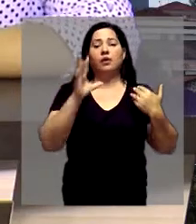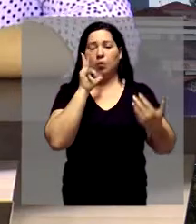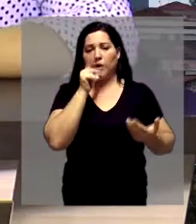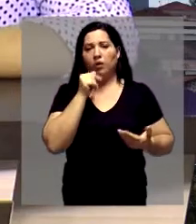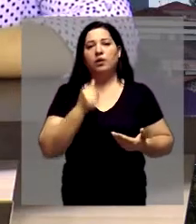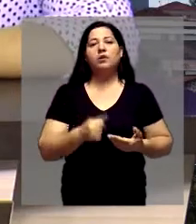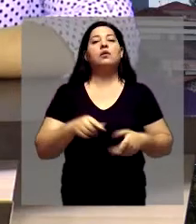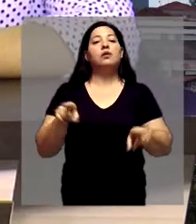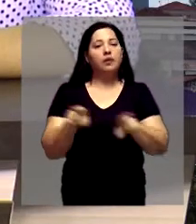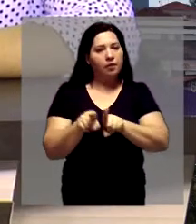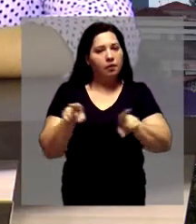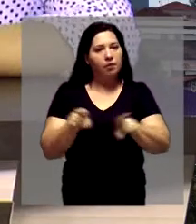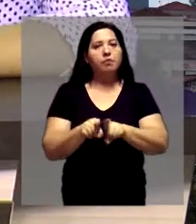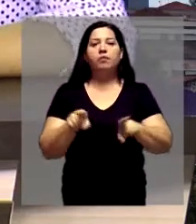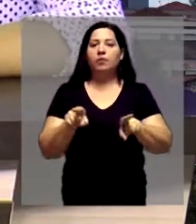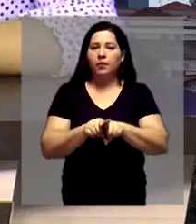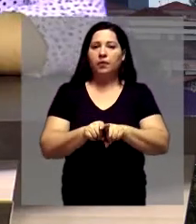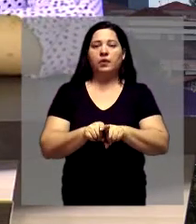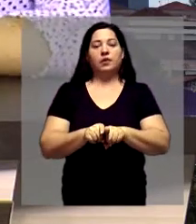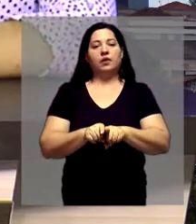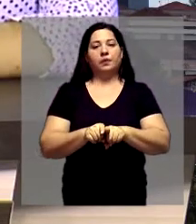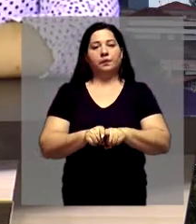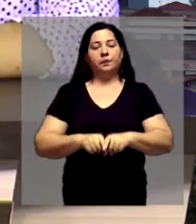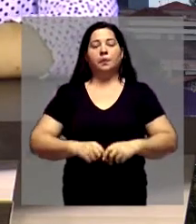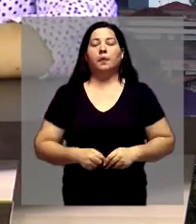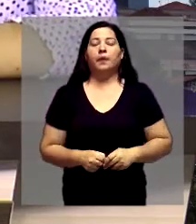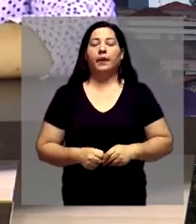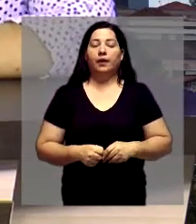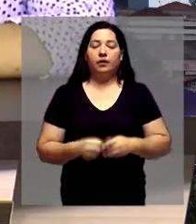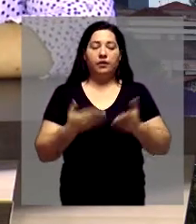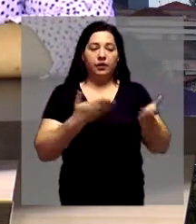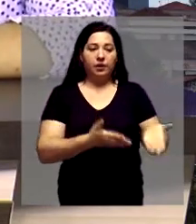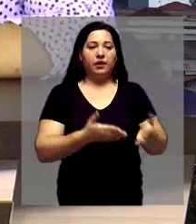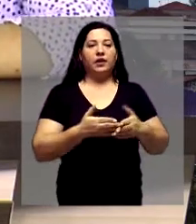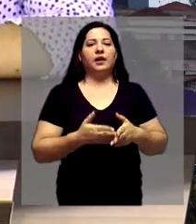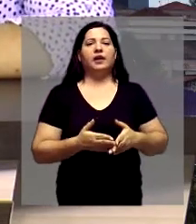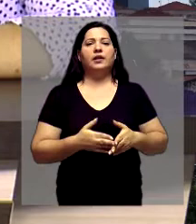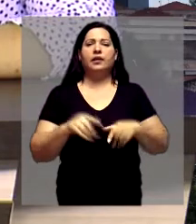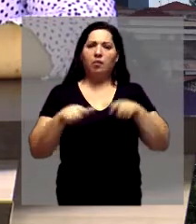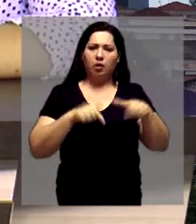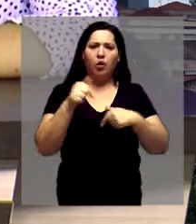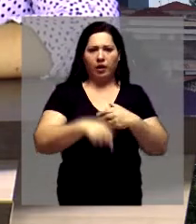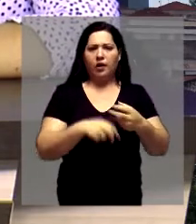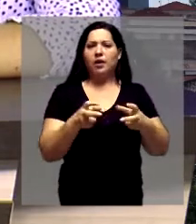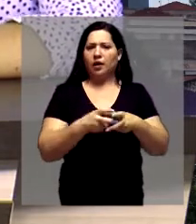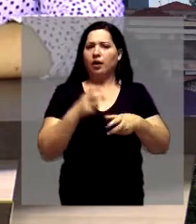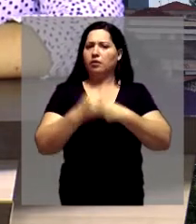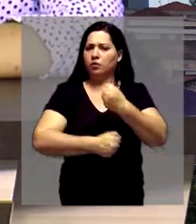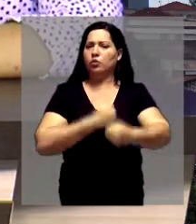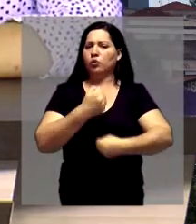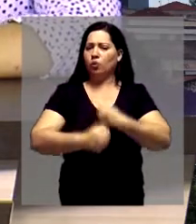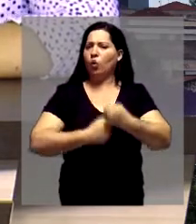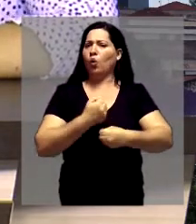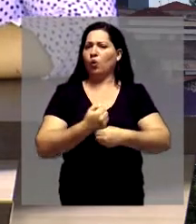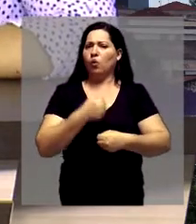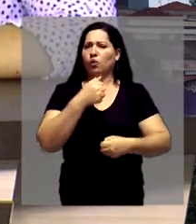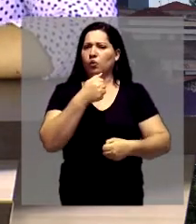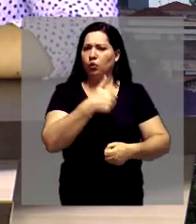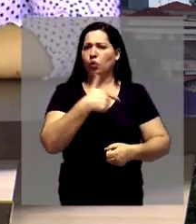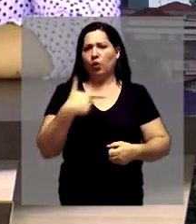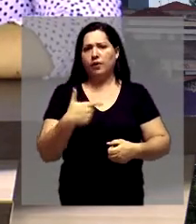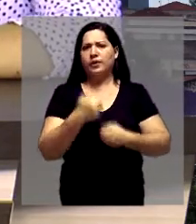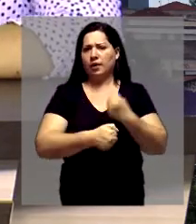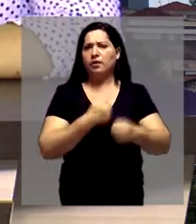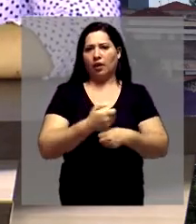mencionou que você foi assessor parlamentar, trabalhou aqui mesmo na Câmara durante muitos anos, Certo. Doze anos, né? É, quase doze anos.